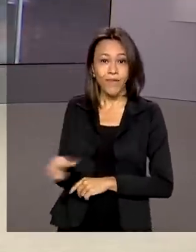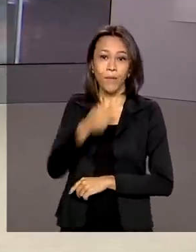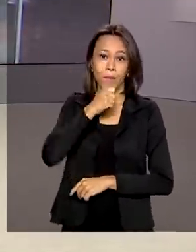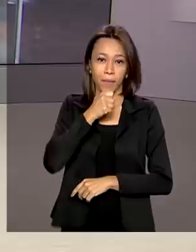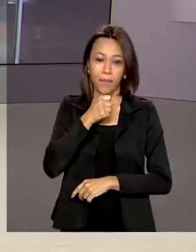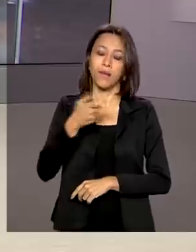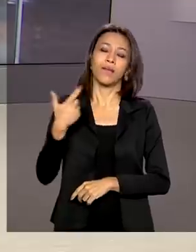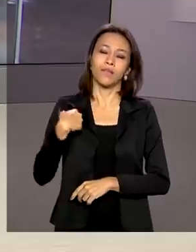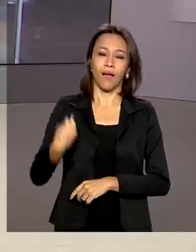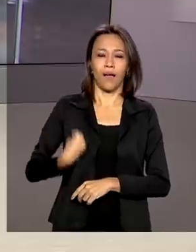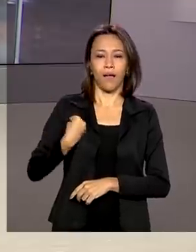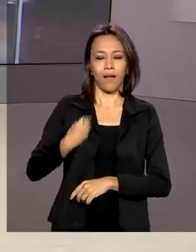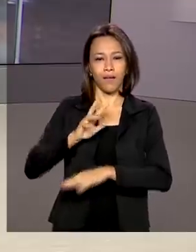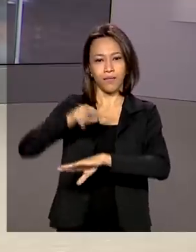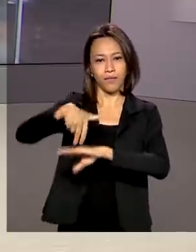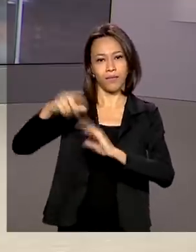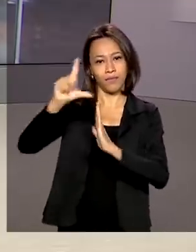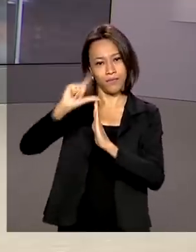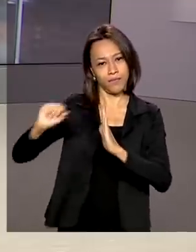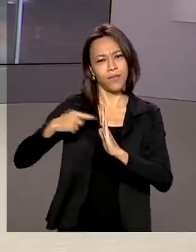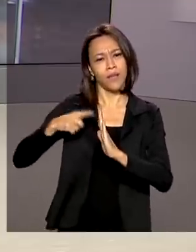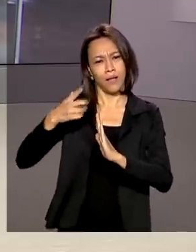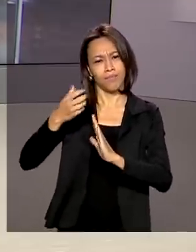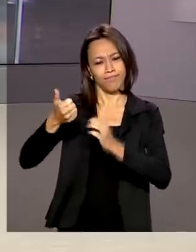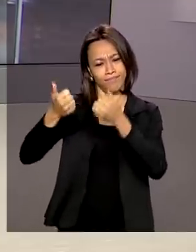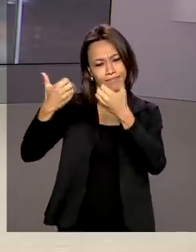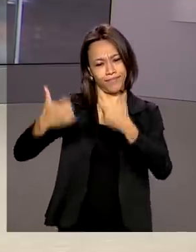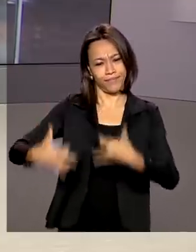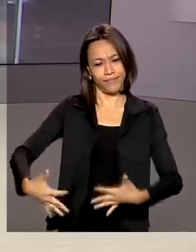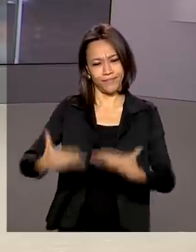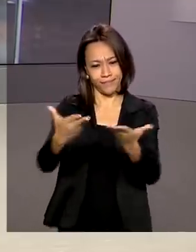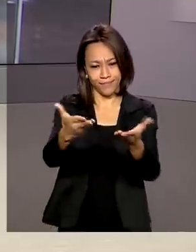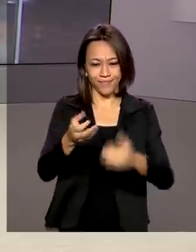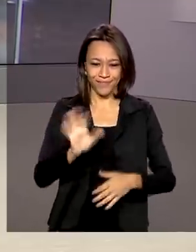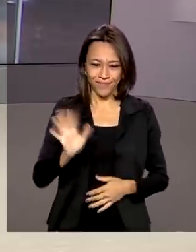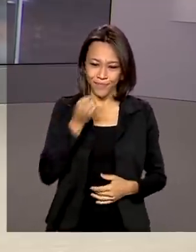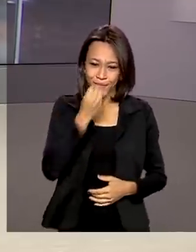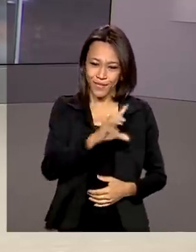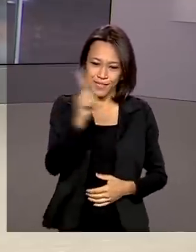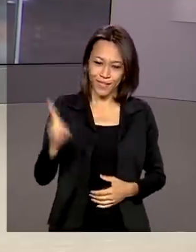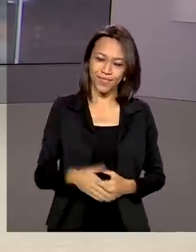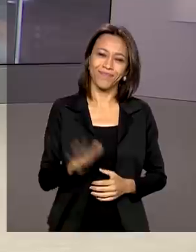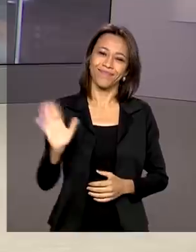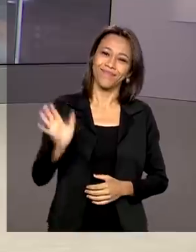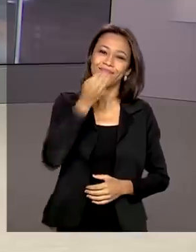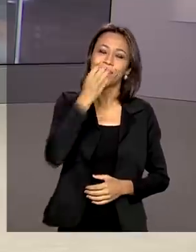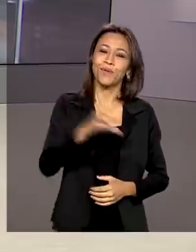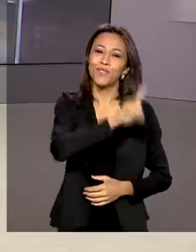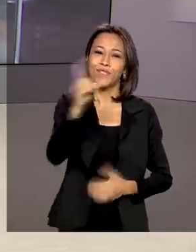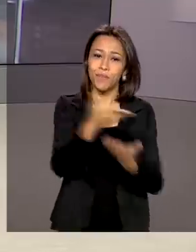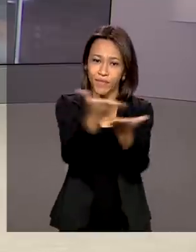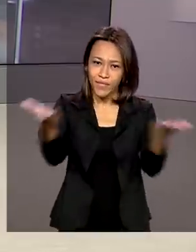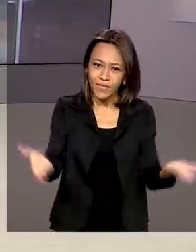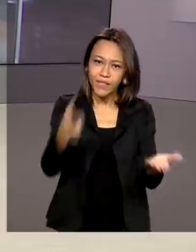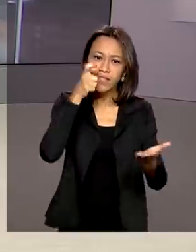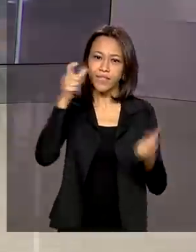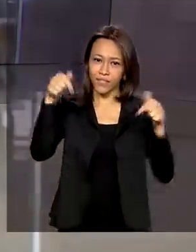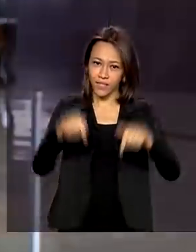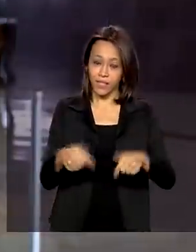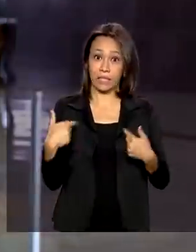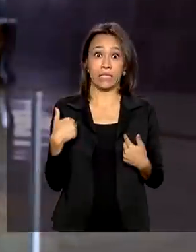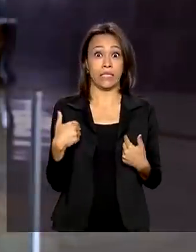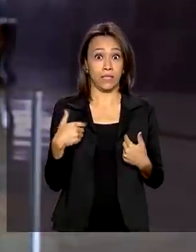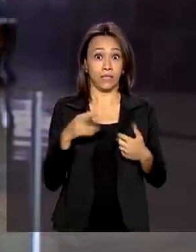Dias está no Palácio do Planalto e ao vivo traz os detalhes para a gente. Selma, bom dia! Oi, Renata! Bom dia para você e também para quem está conosco. Olha, a